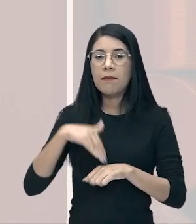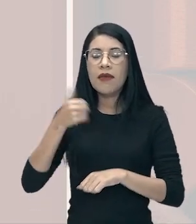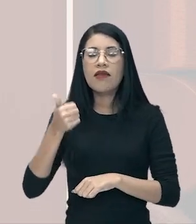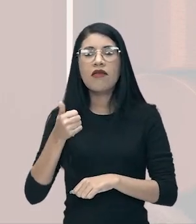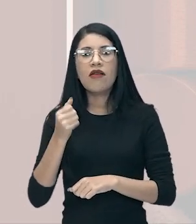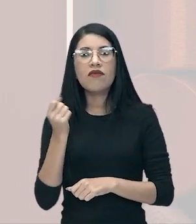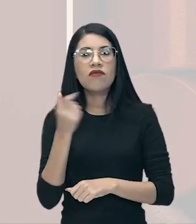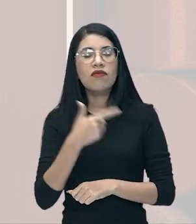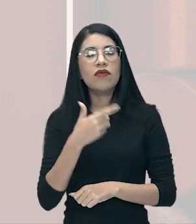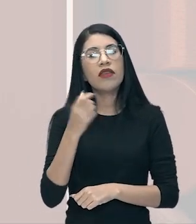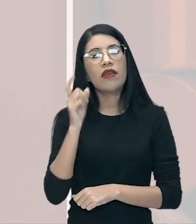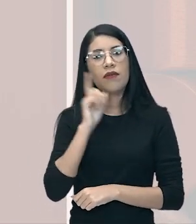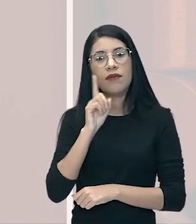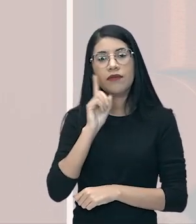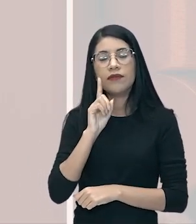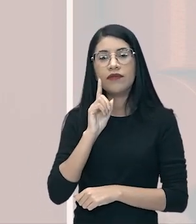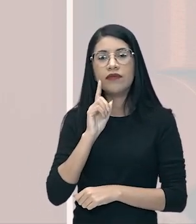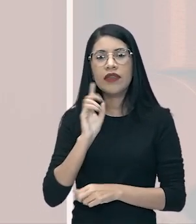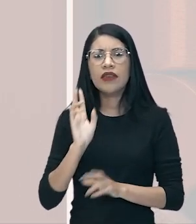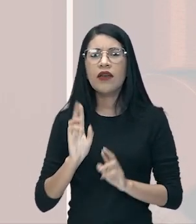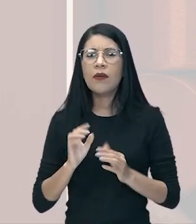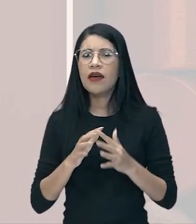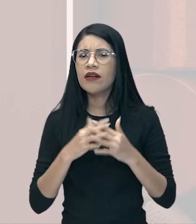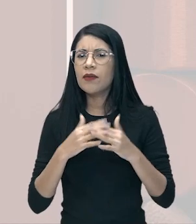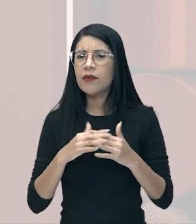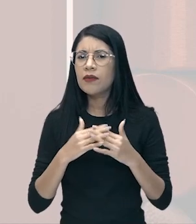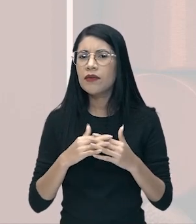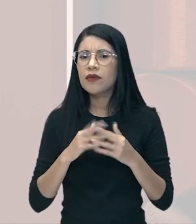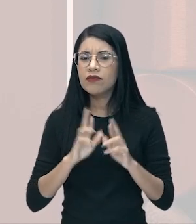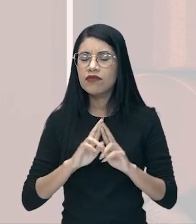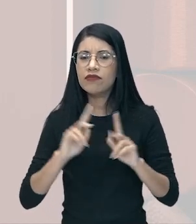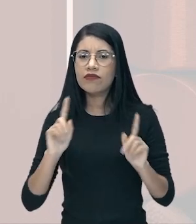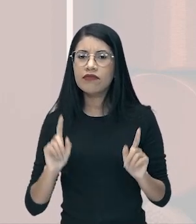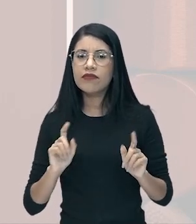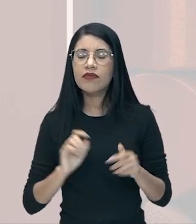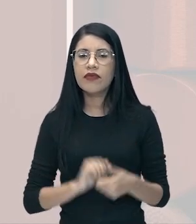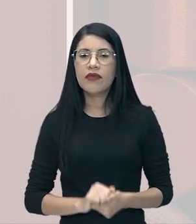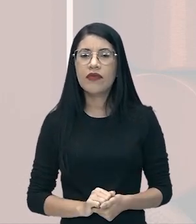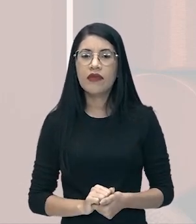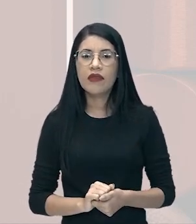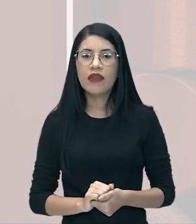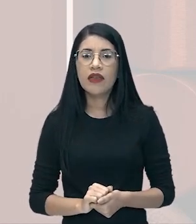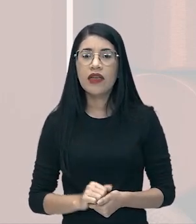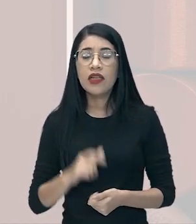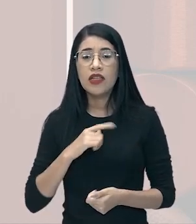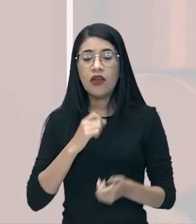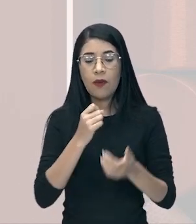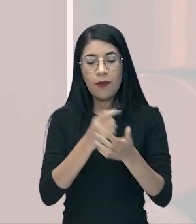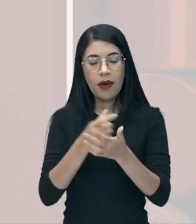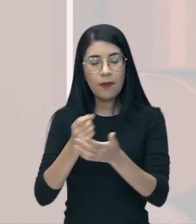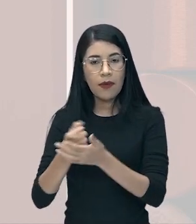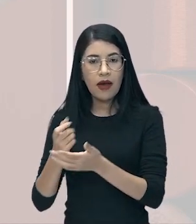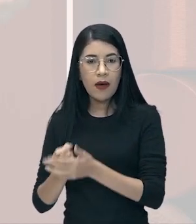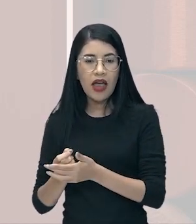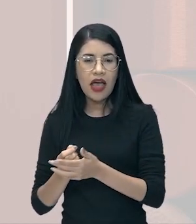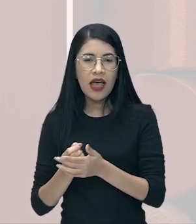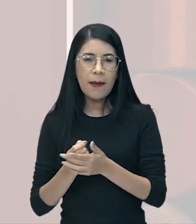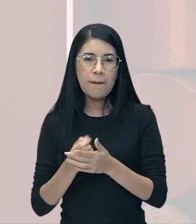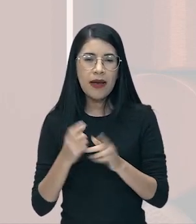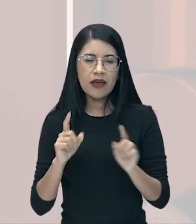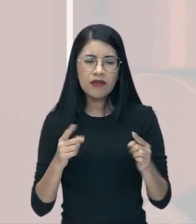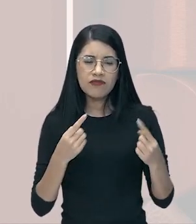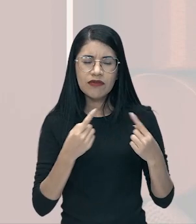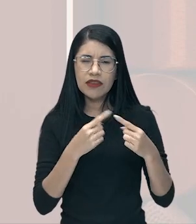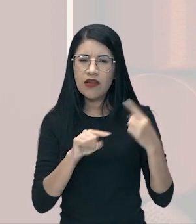o americano. é uma contradição que surge nesse momento. O estilo de vida consumista contrastando ali com a